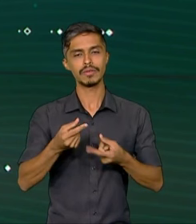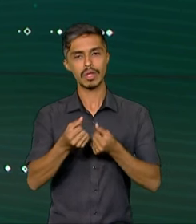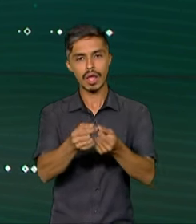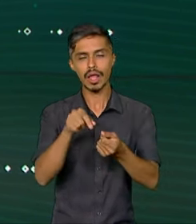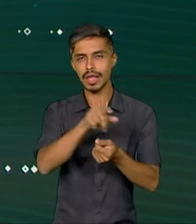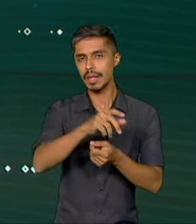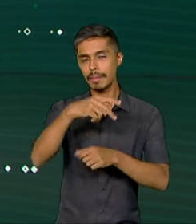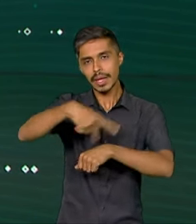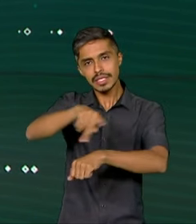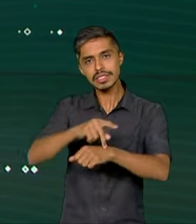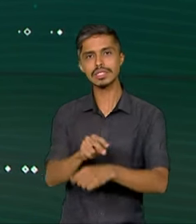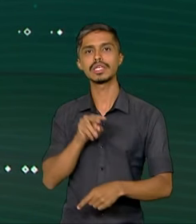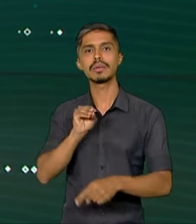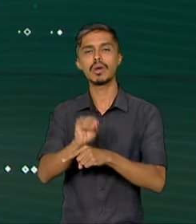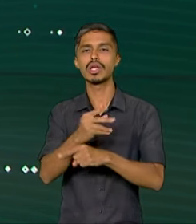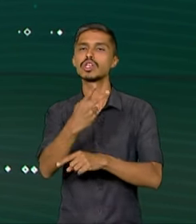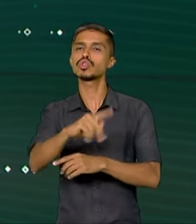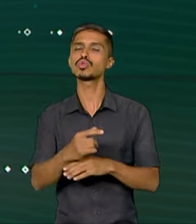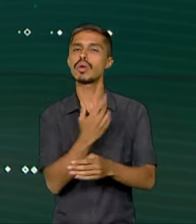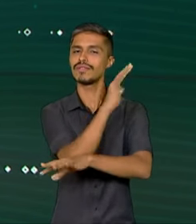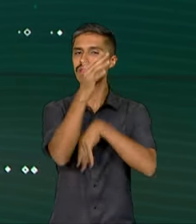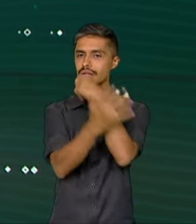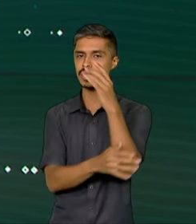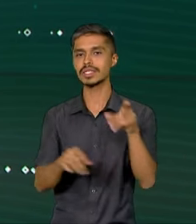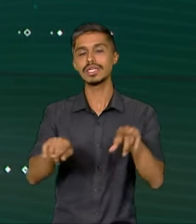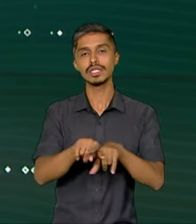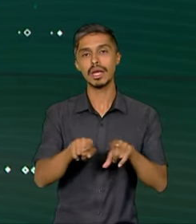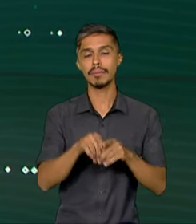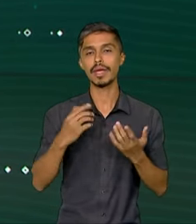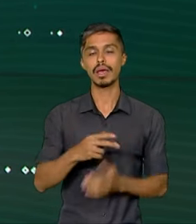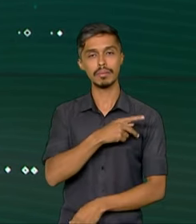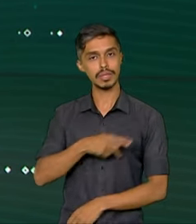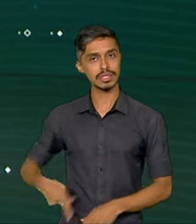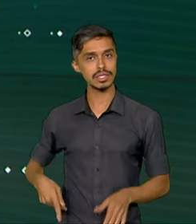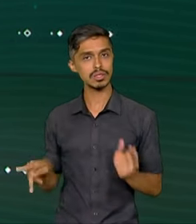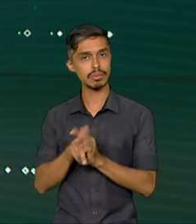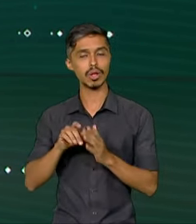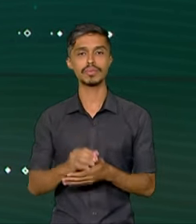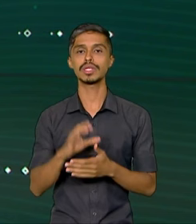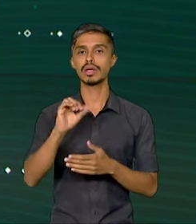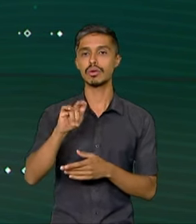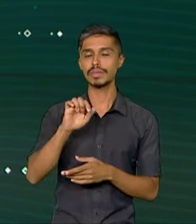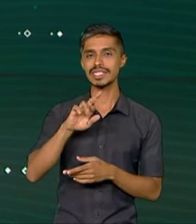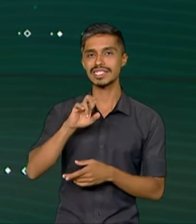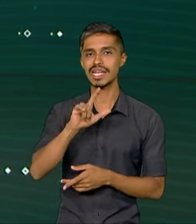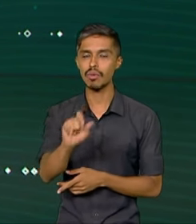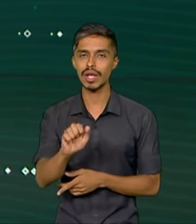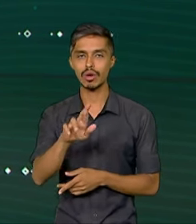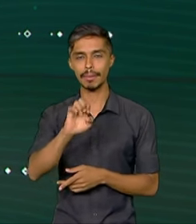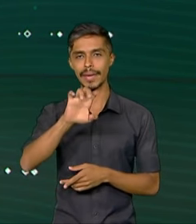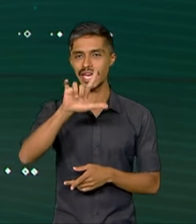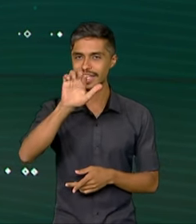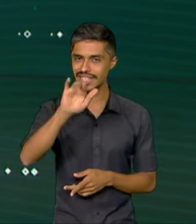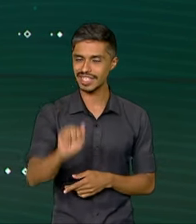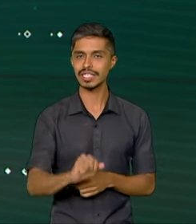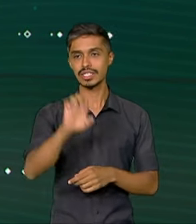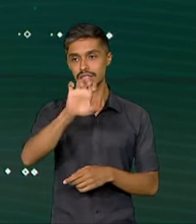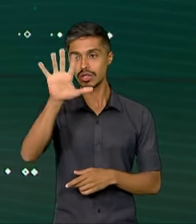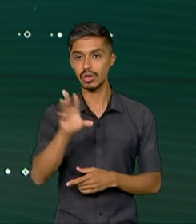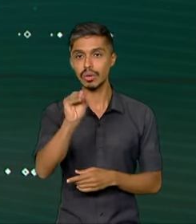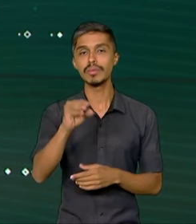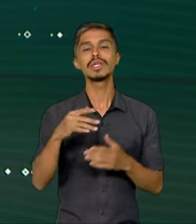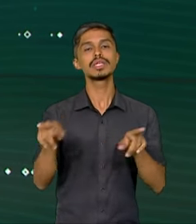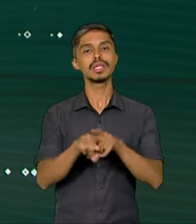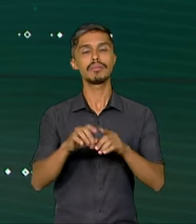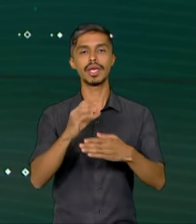países que preservam suas florestas. E com a presidente da Comissão Europeia, os acordos comerciais do bloco com o Mercosul.